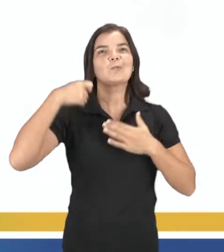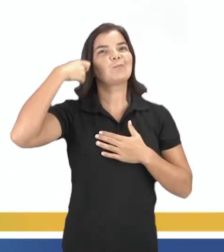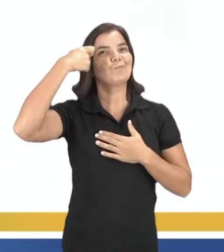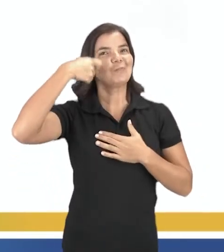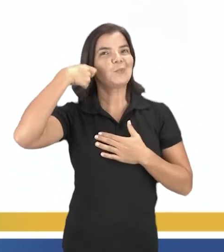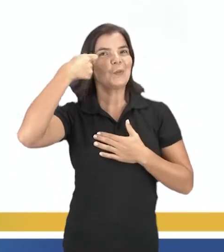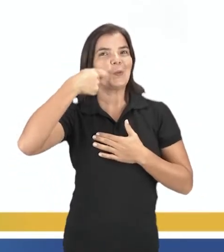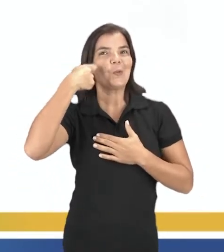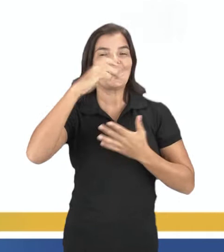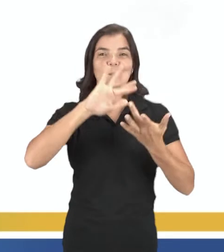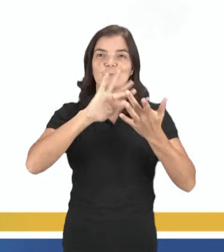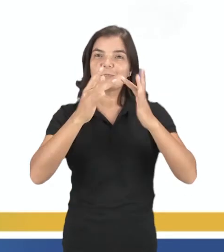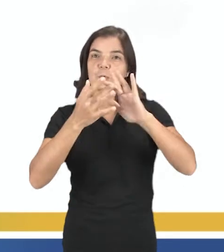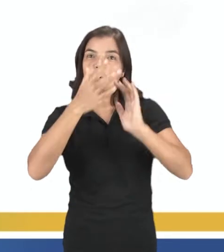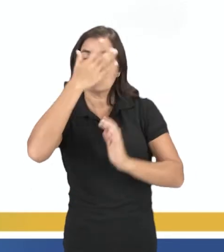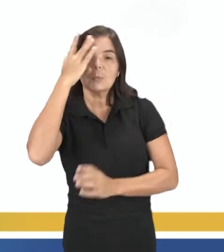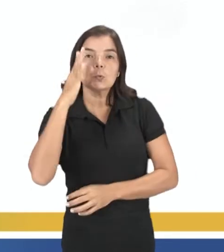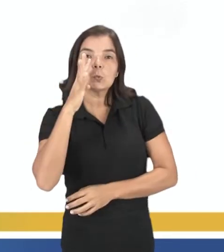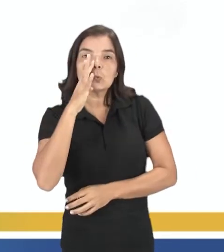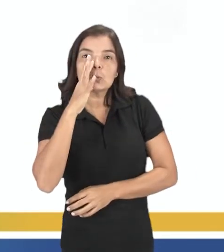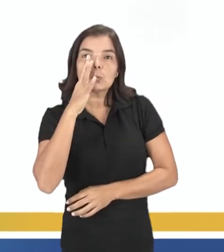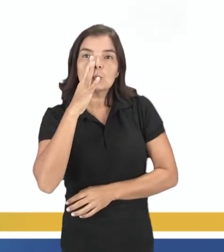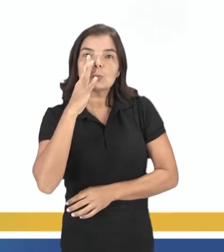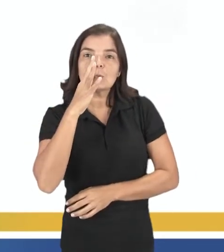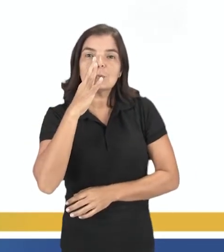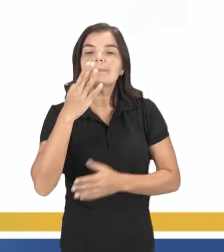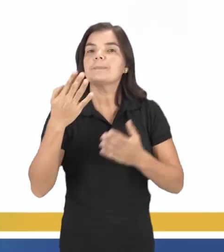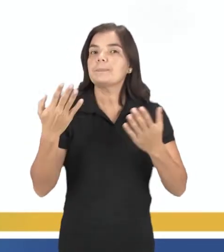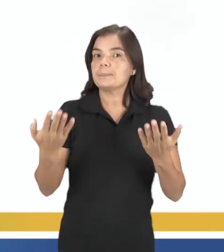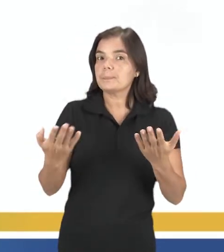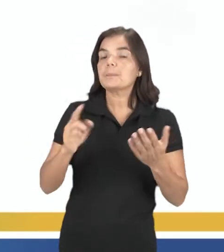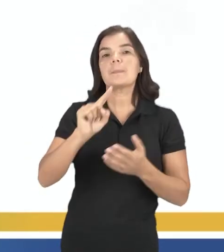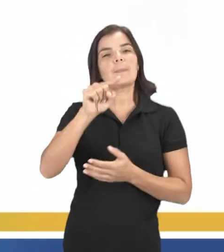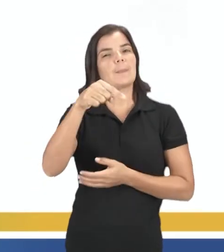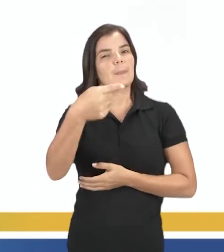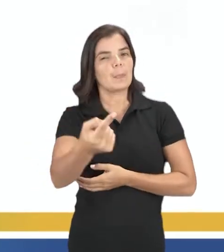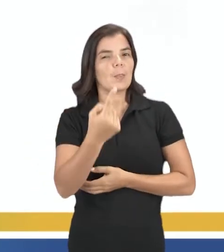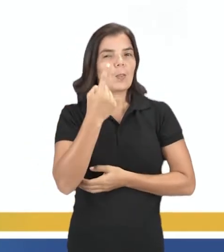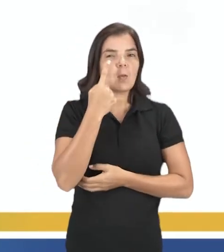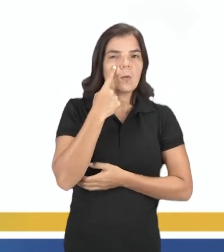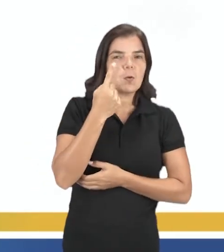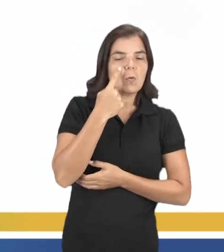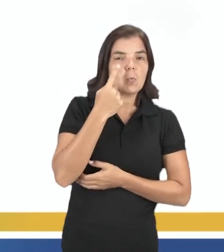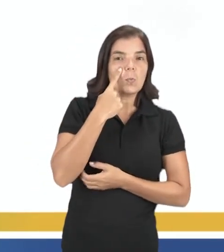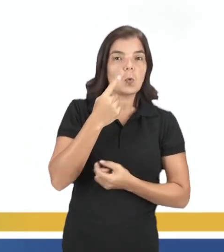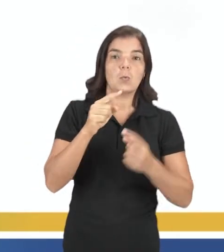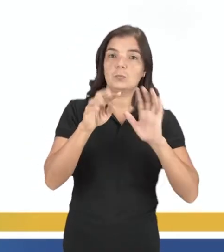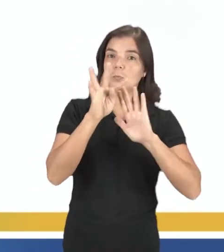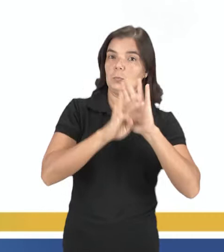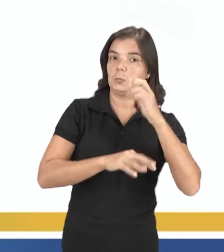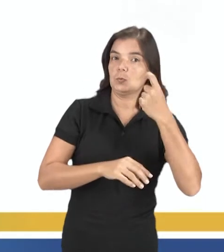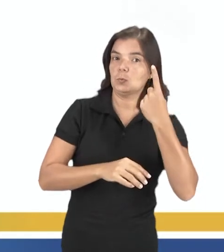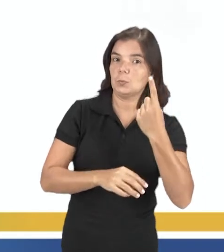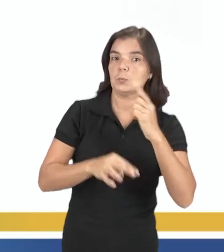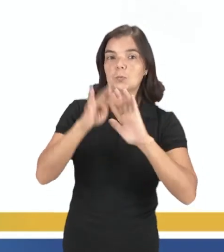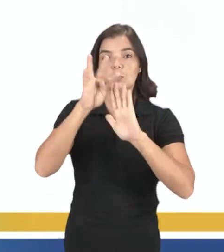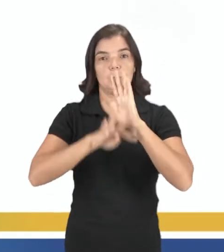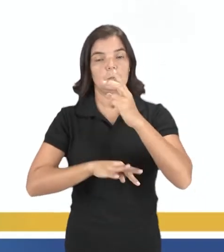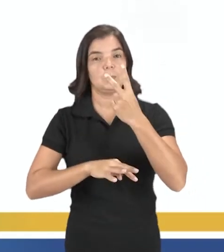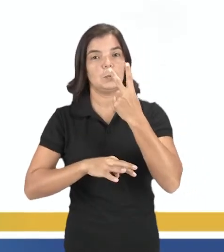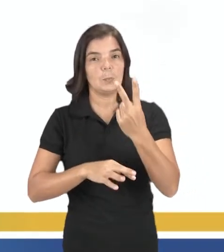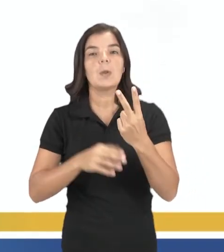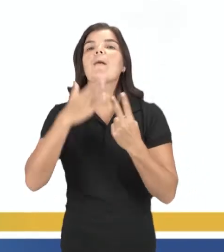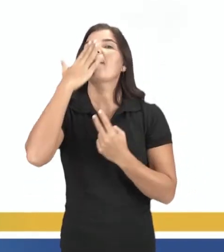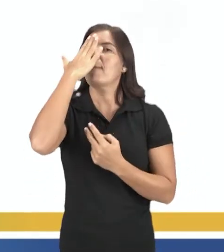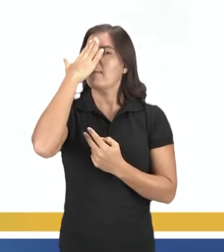corpo do artista em contato com o espectador. Após você observar tanto o texto 1 quanto o texto 2,